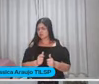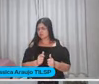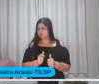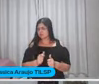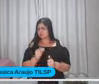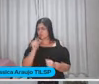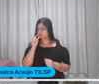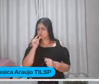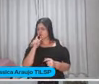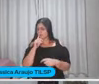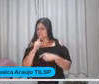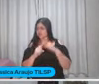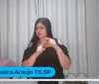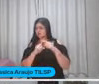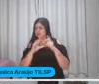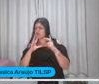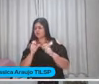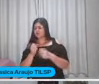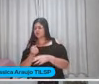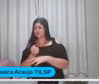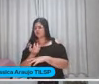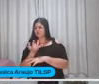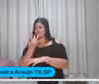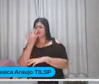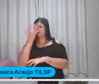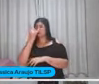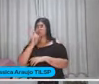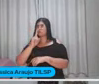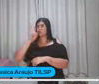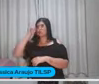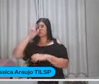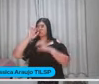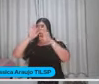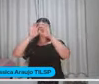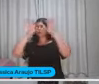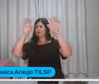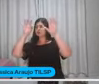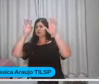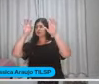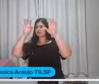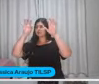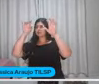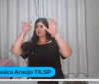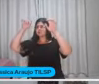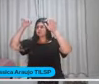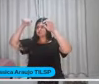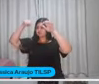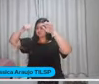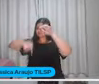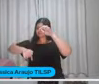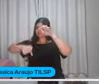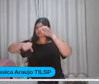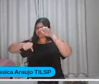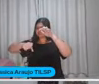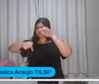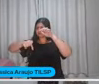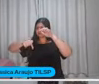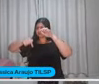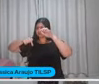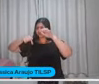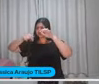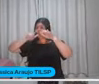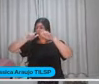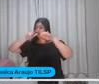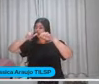pouco mais limpa Que evapora Condensa E depois desce Na forma de líquido de